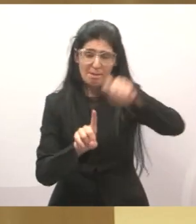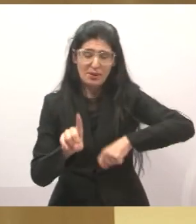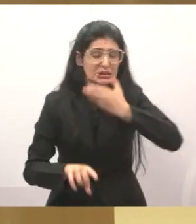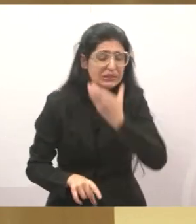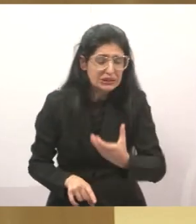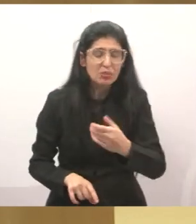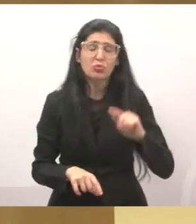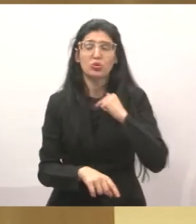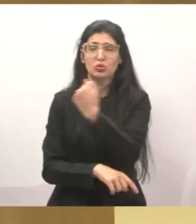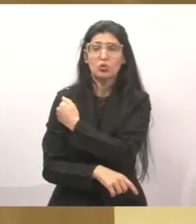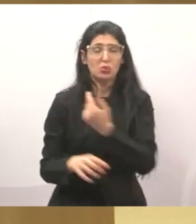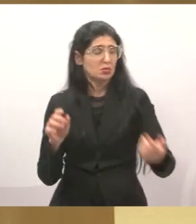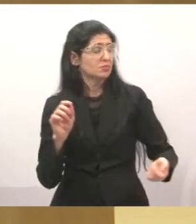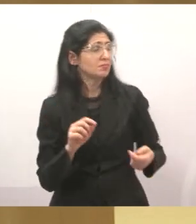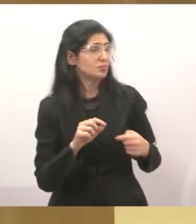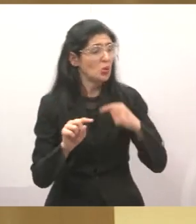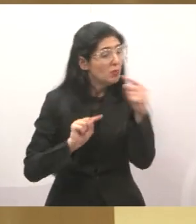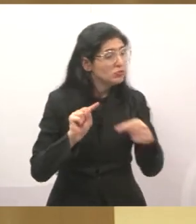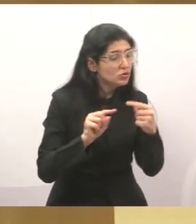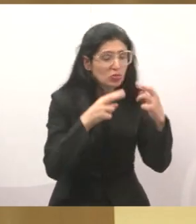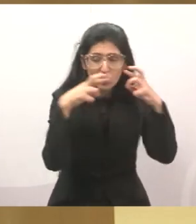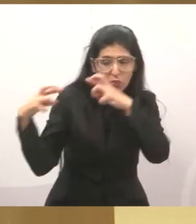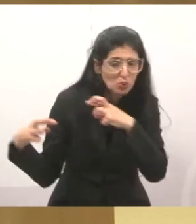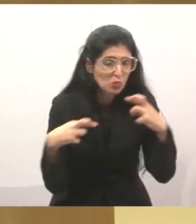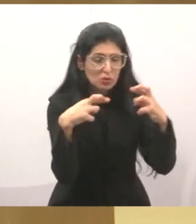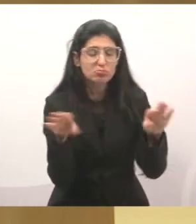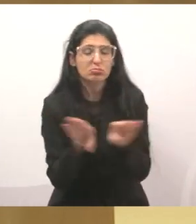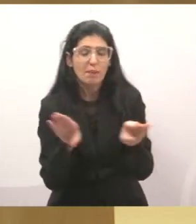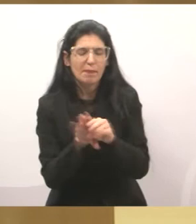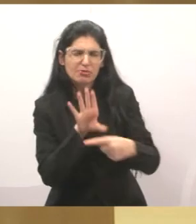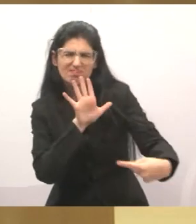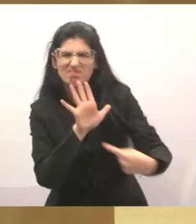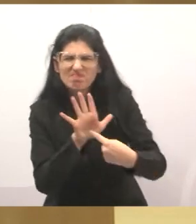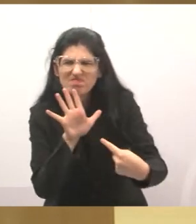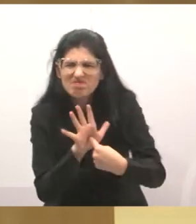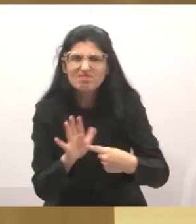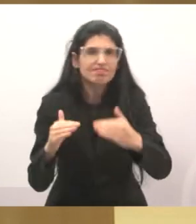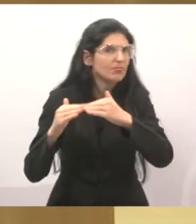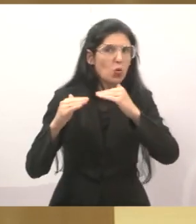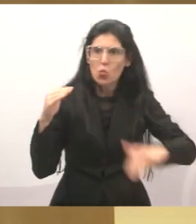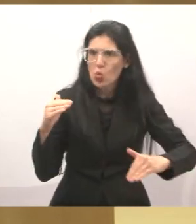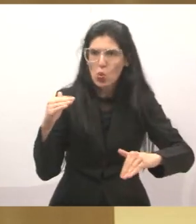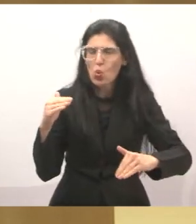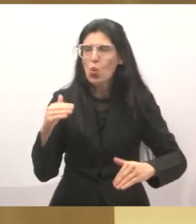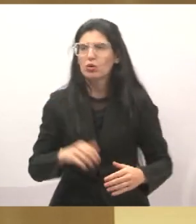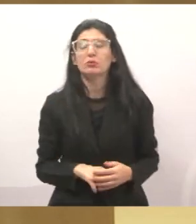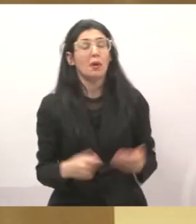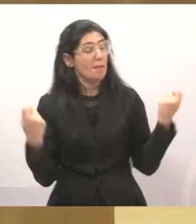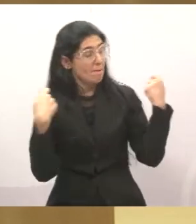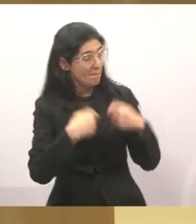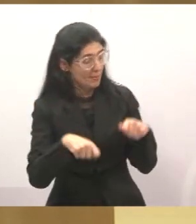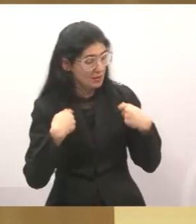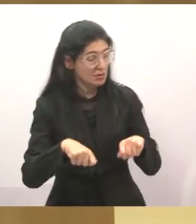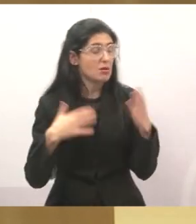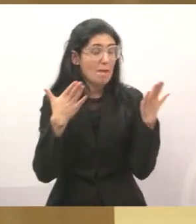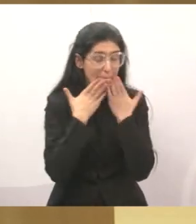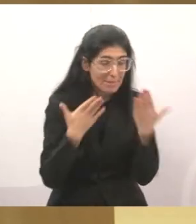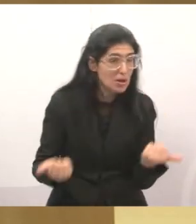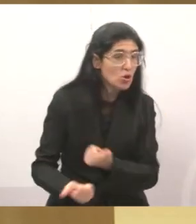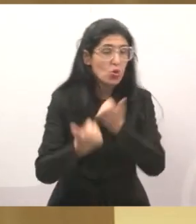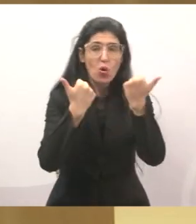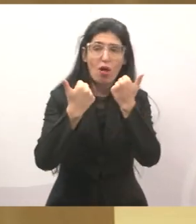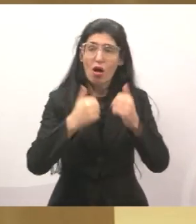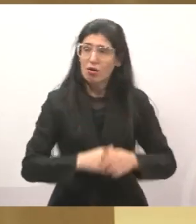enquanto fiscalizadores, enquanto denunciadores de coisas que a gente não concorda, que a gente acha que precisa ser melhorado,